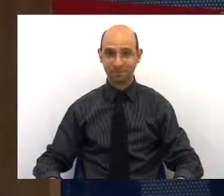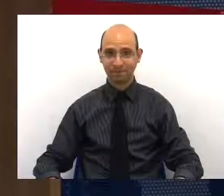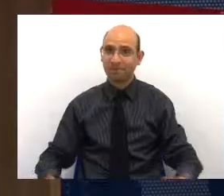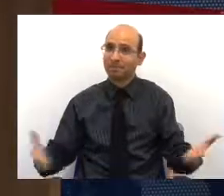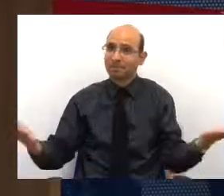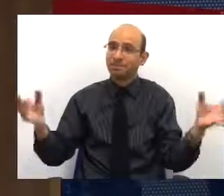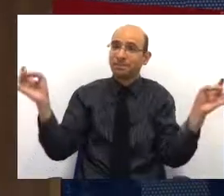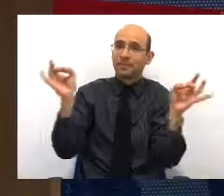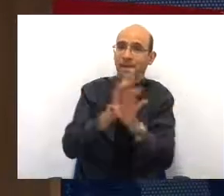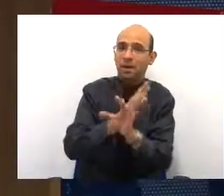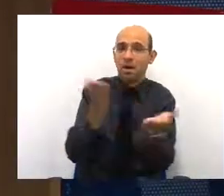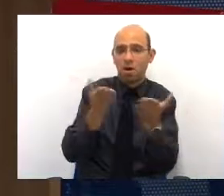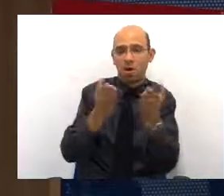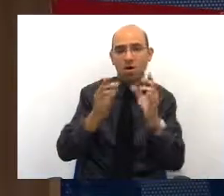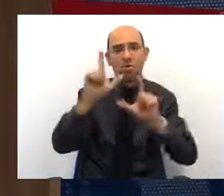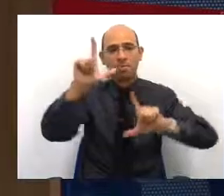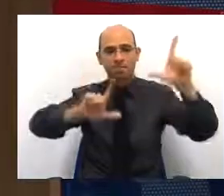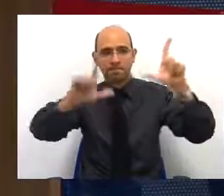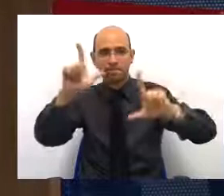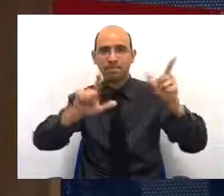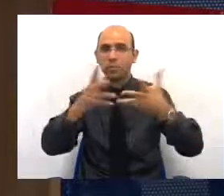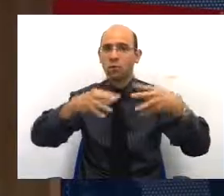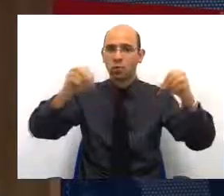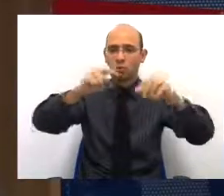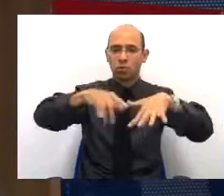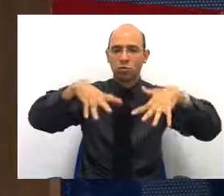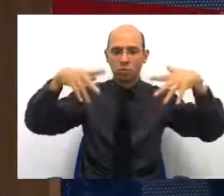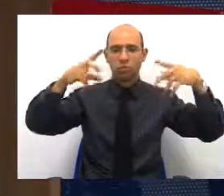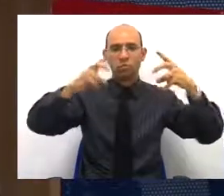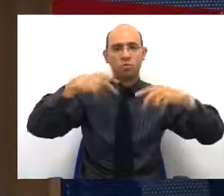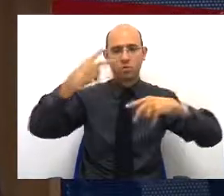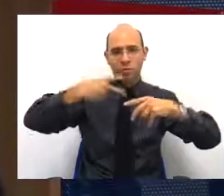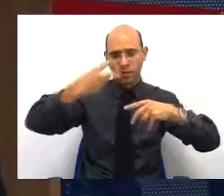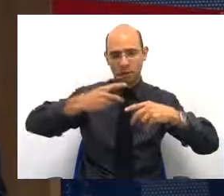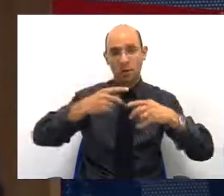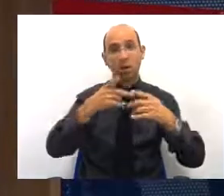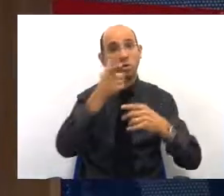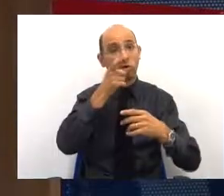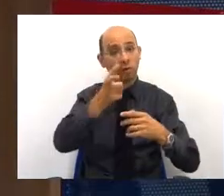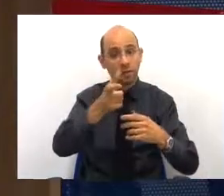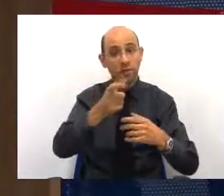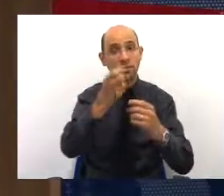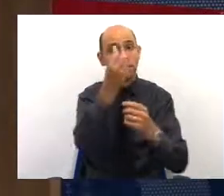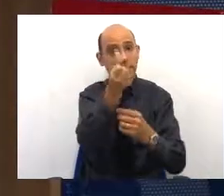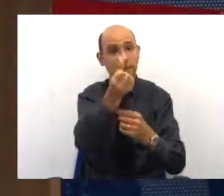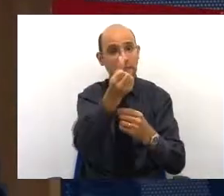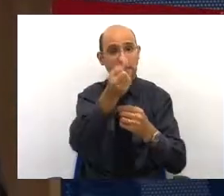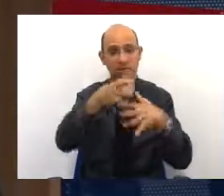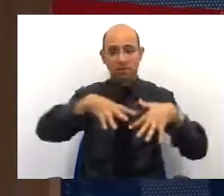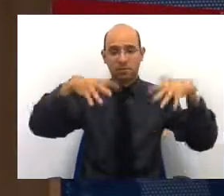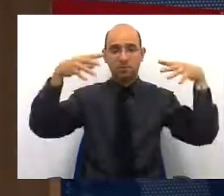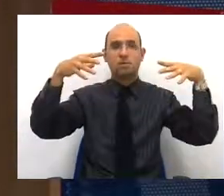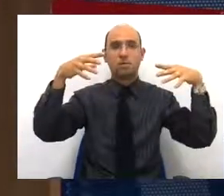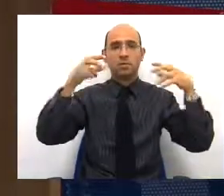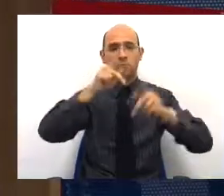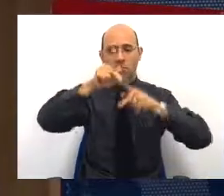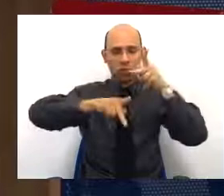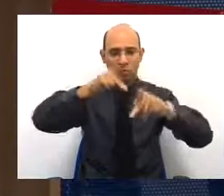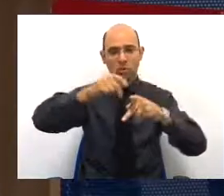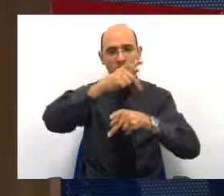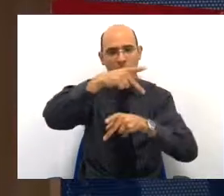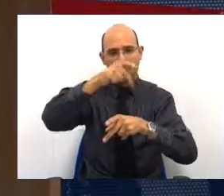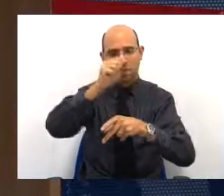Encerramos, portanto, as transmissões hoje aqui do Plenário da Câmara dos Vereadores, onde acompanhamos seis audiências públicas, PPA, Plano